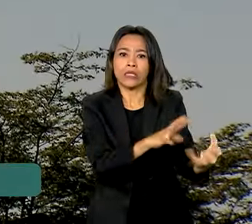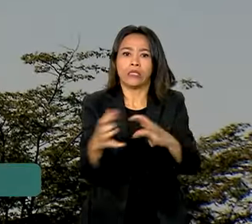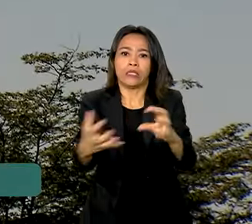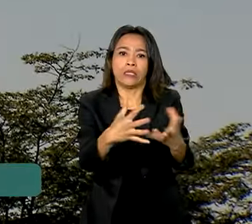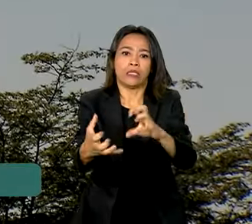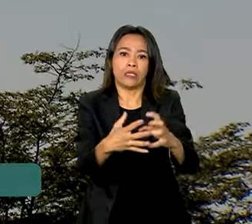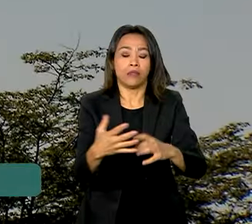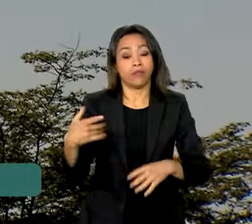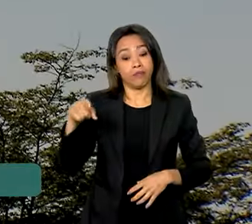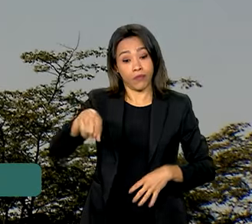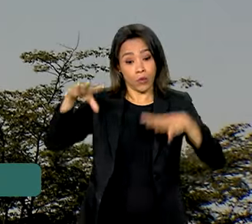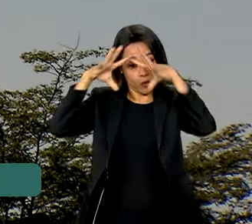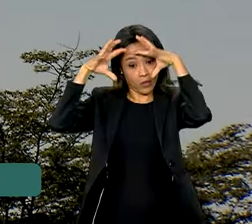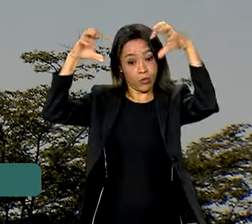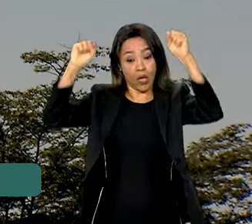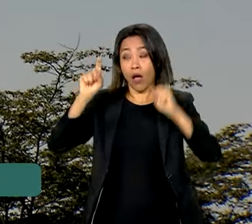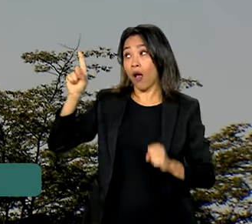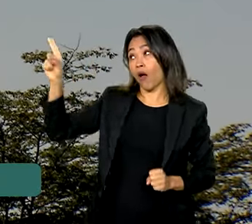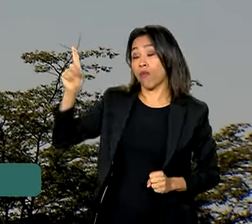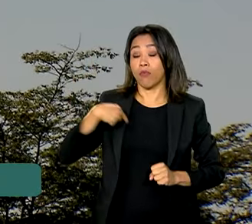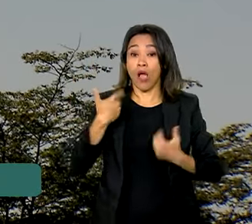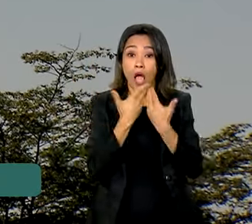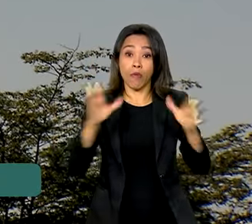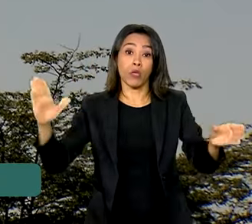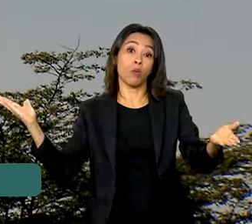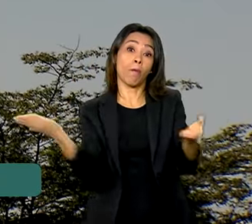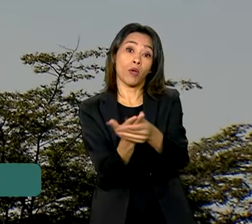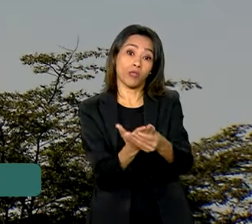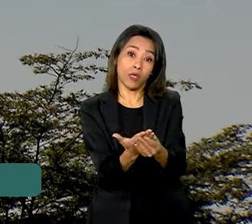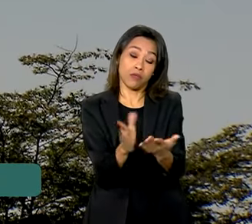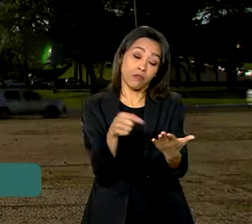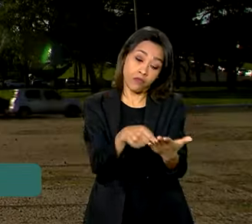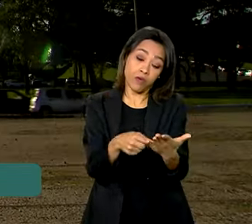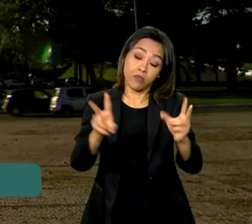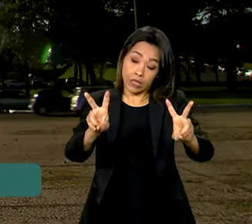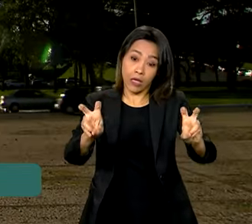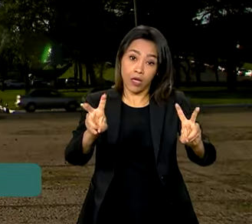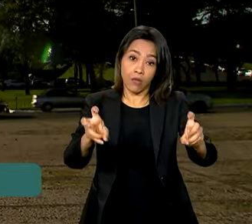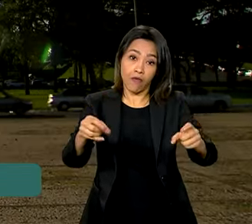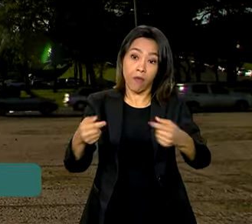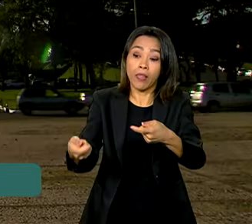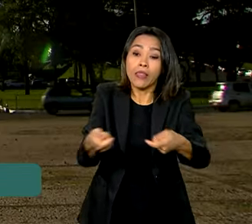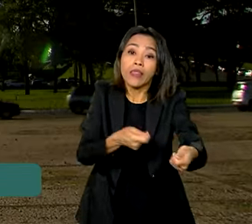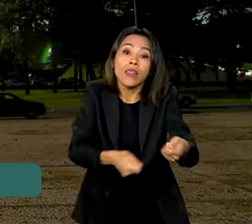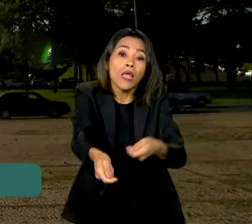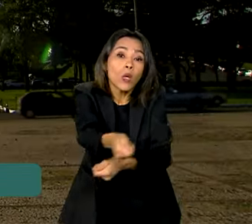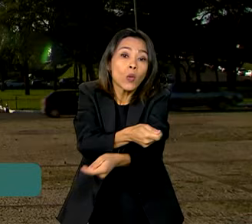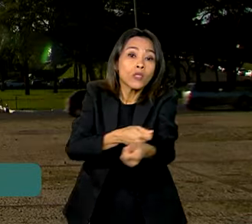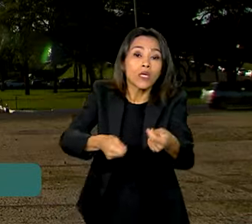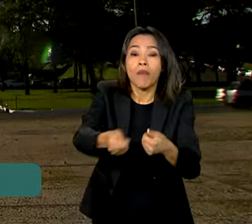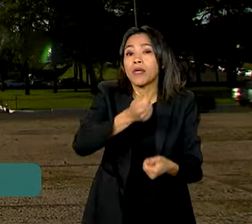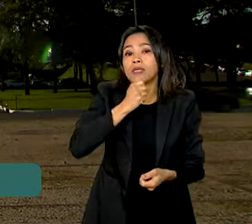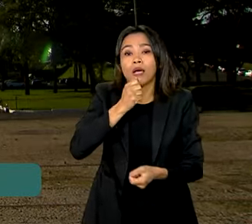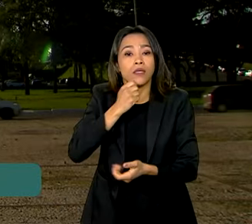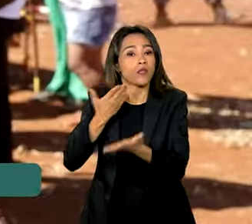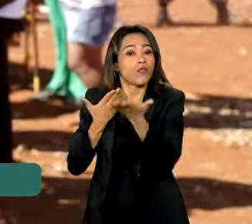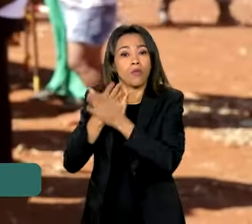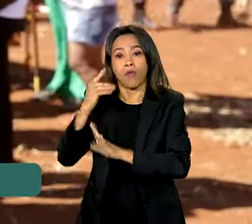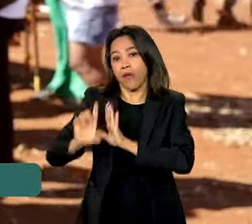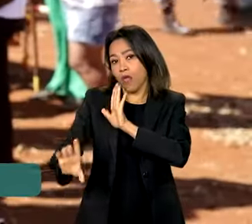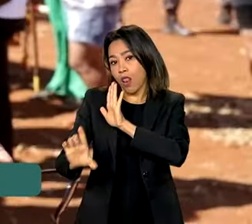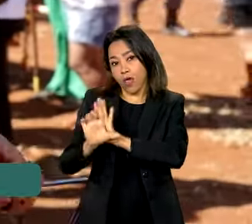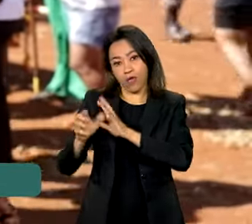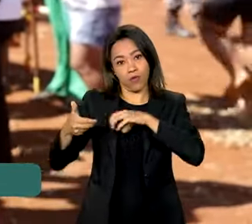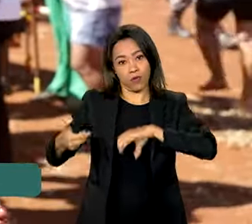O STF abriu um processo de negociação sobre o tema, mas sem a suspensão da lei aprovada no Congresso. E